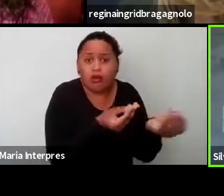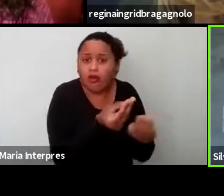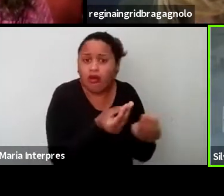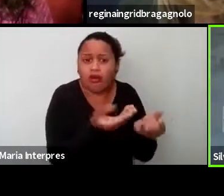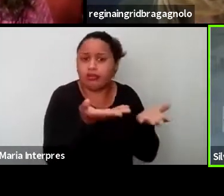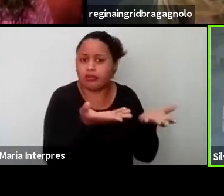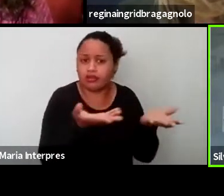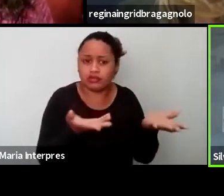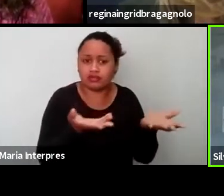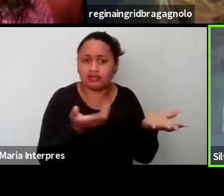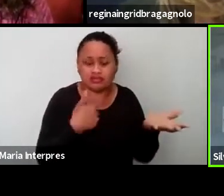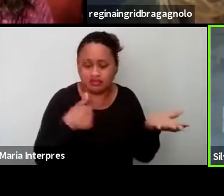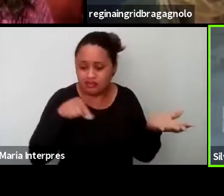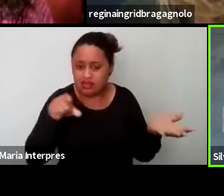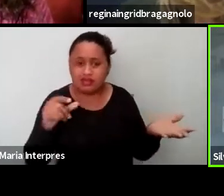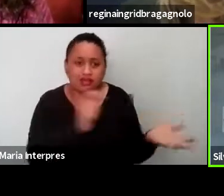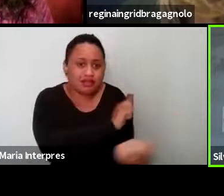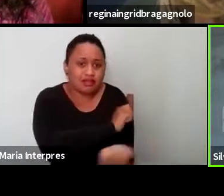estamos,